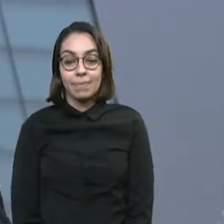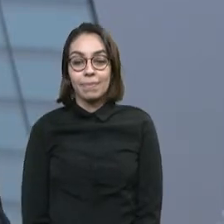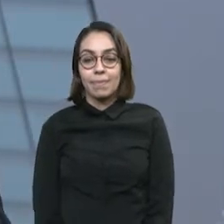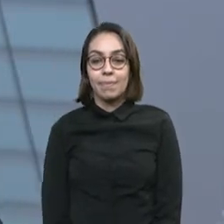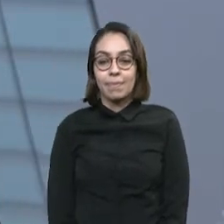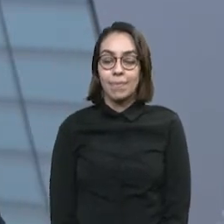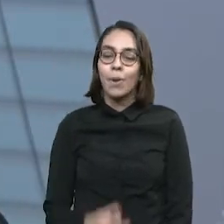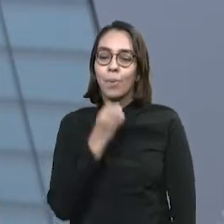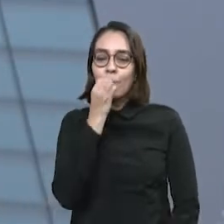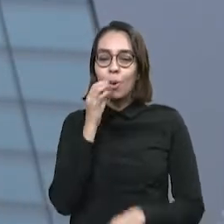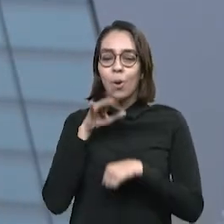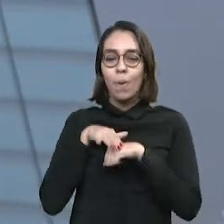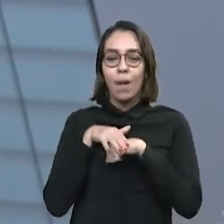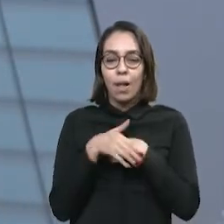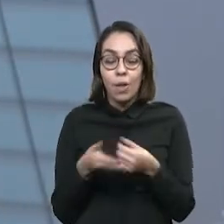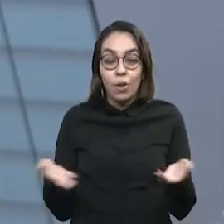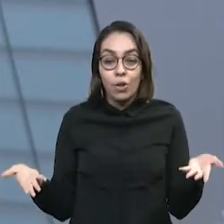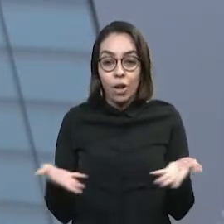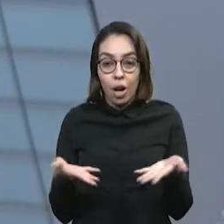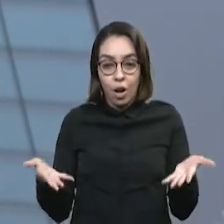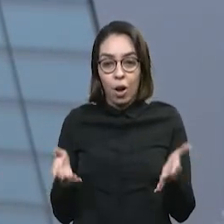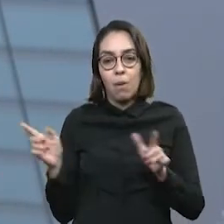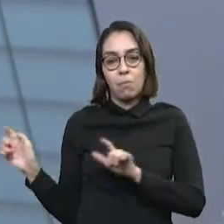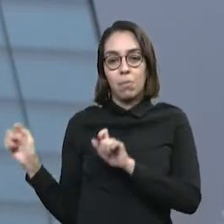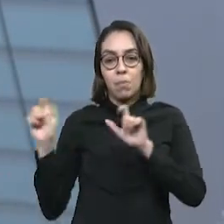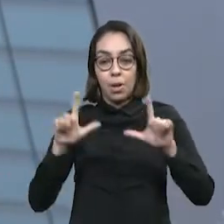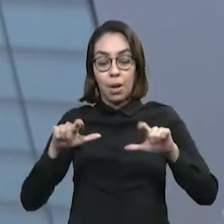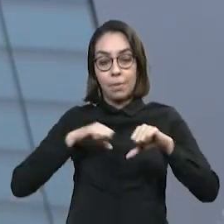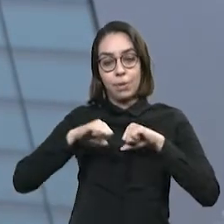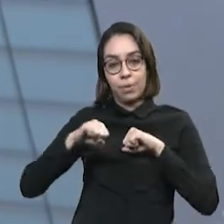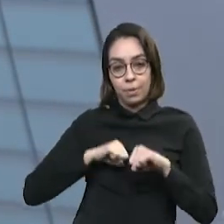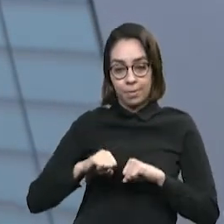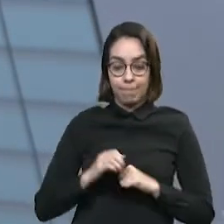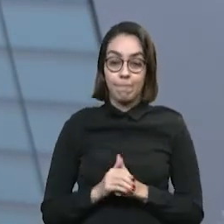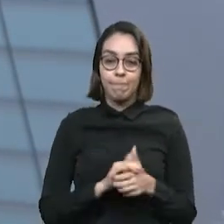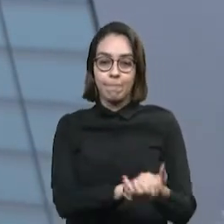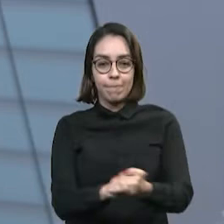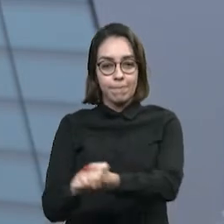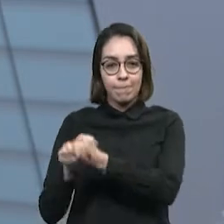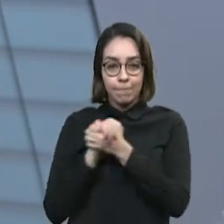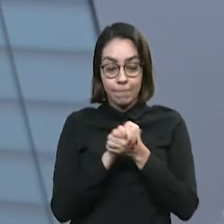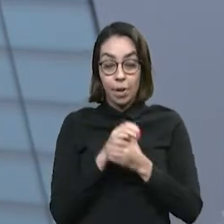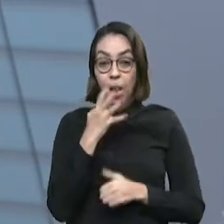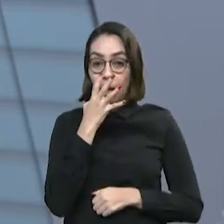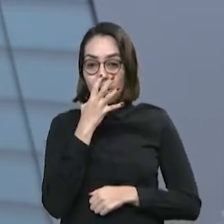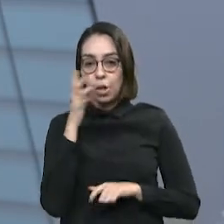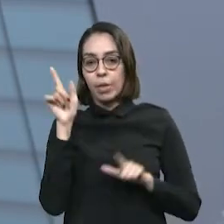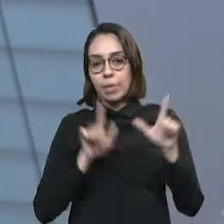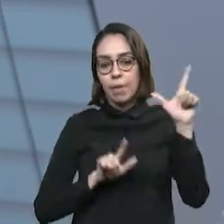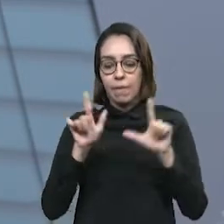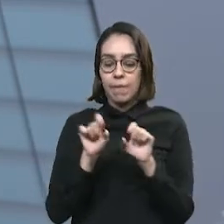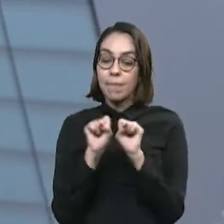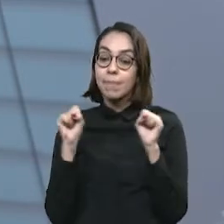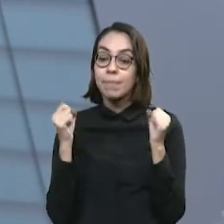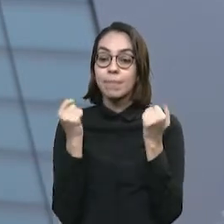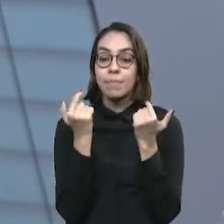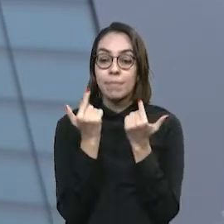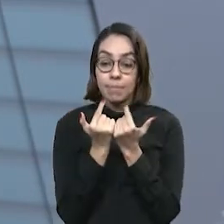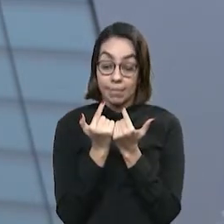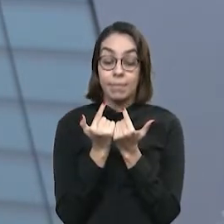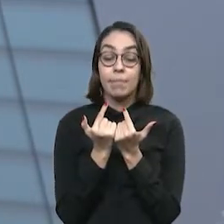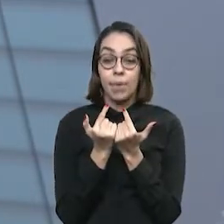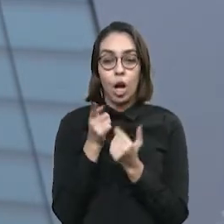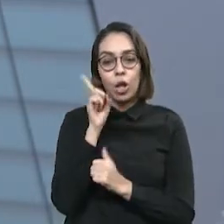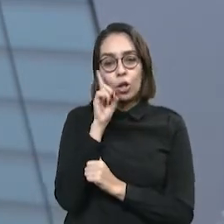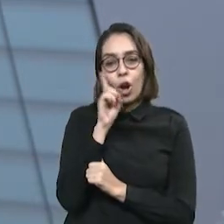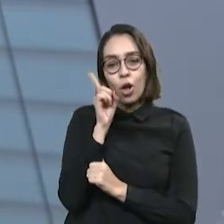Olá, boa noite. Está no ar o programa Questão de Ordem. Cumprimento você que nos acompanha aqui pela TV Assembleia. Nosso contato aqui